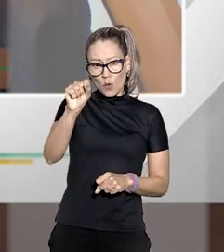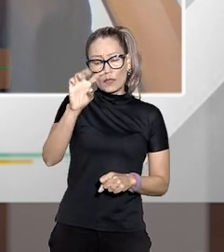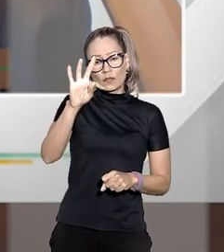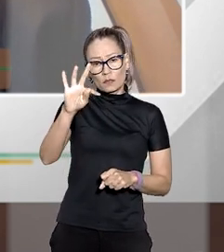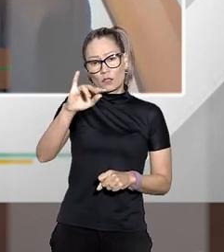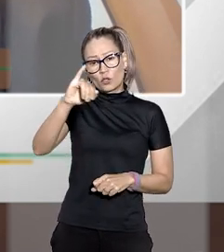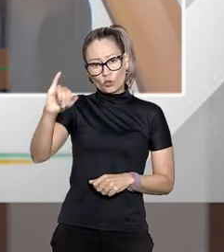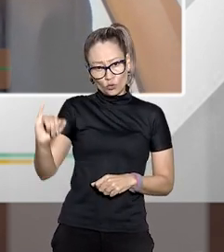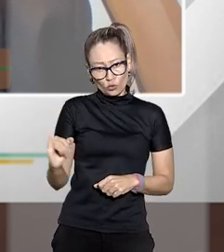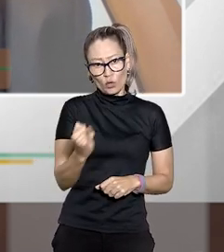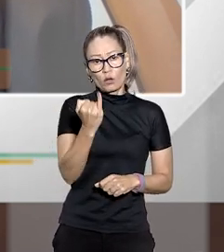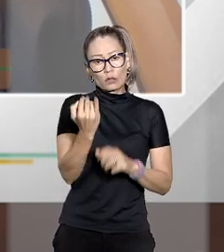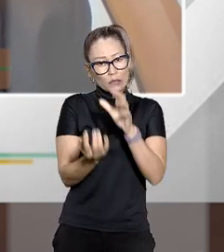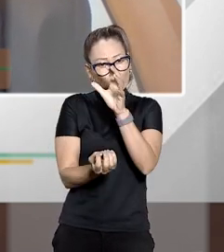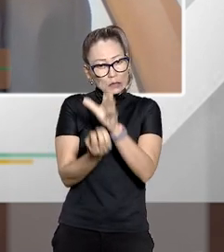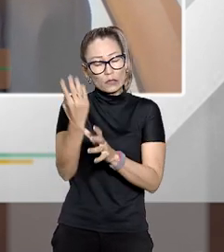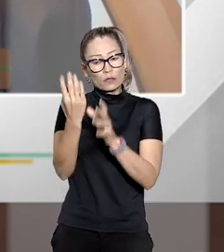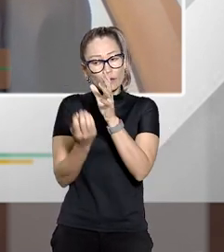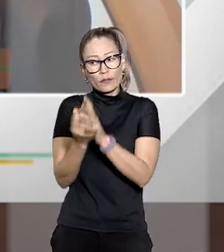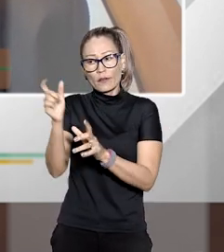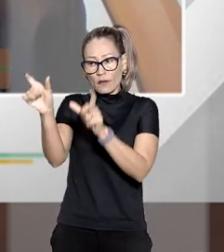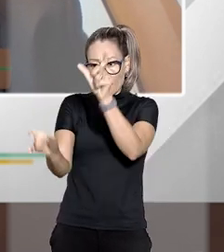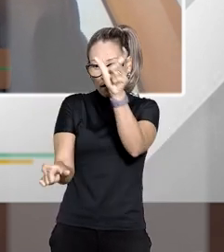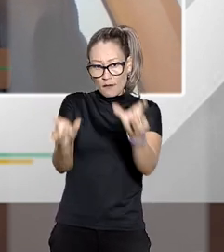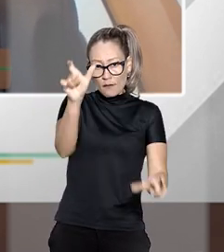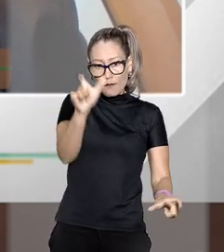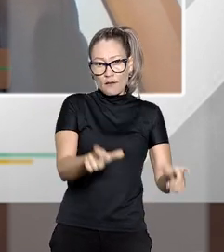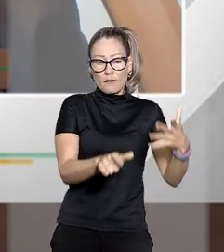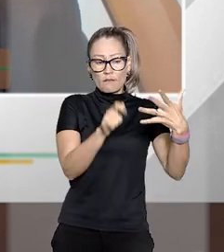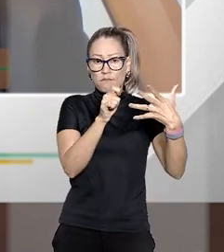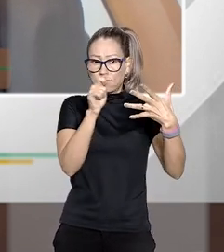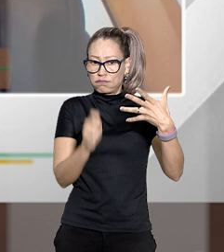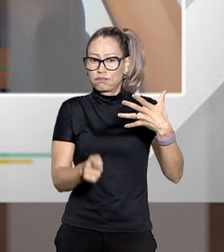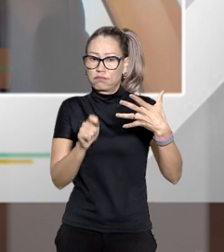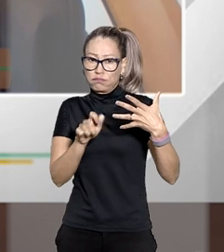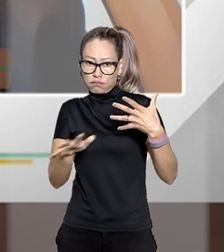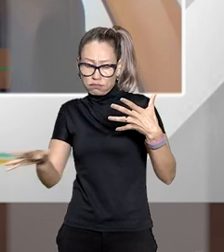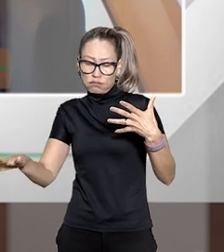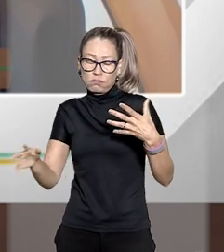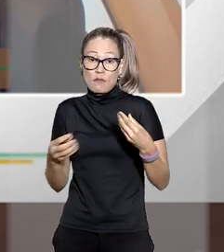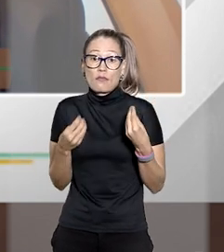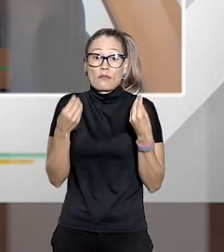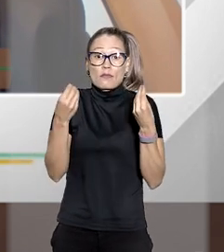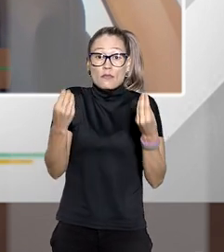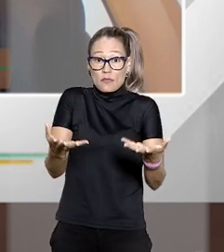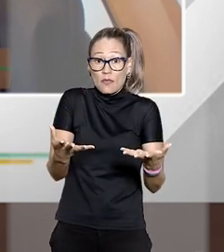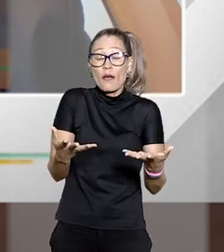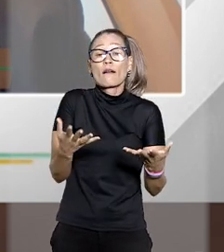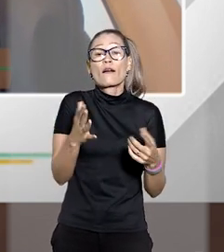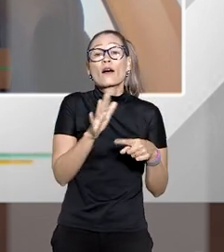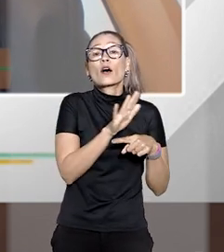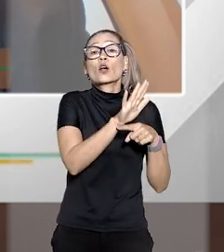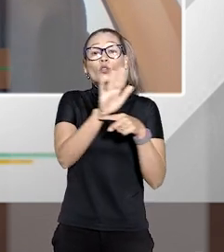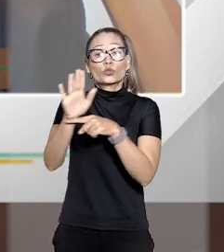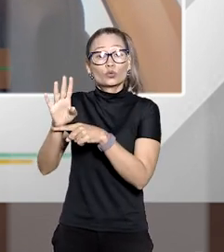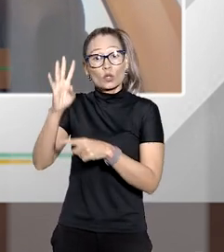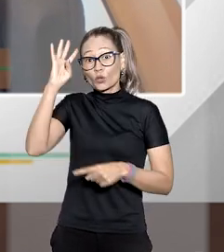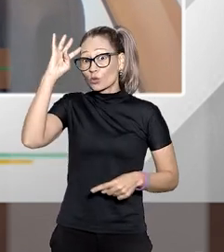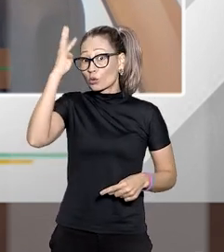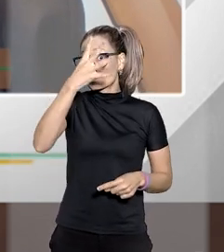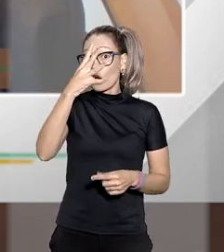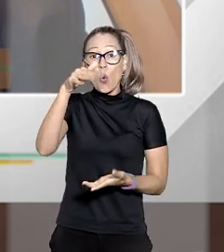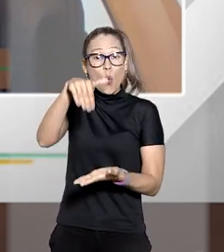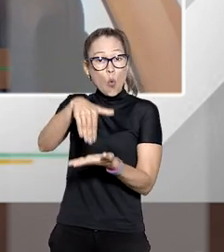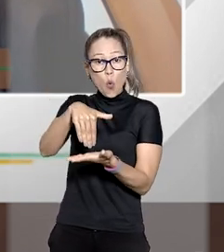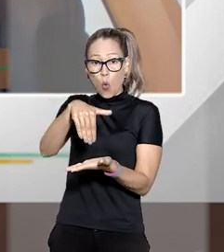esse papel de uniformizador da jurisprudência e o tribunal que dá a interpretação última